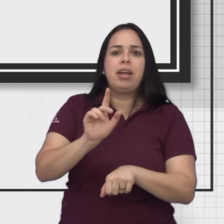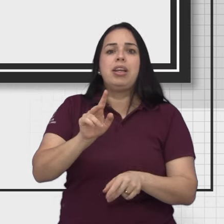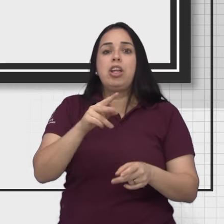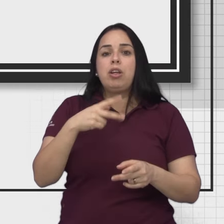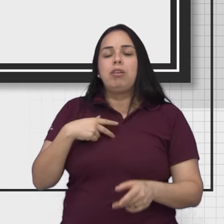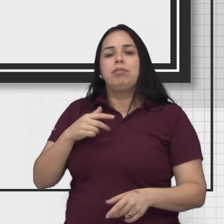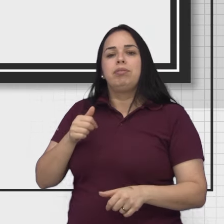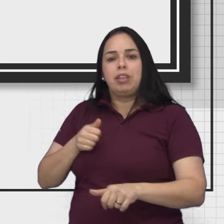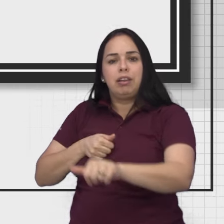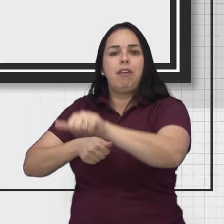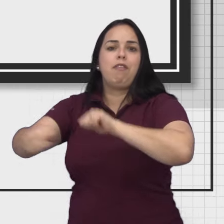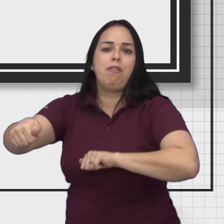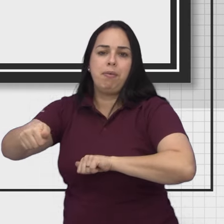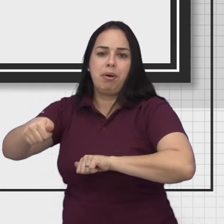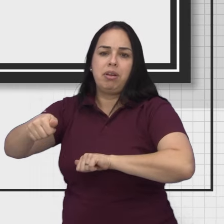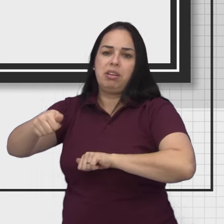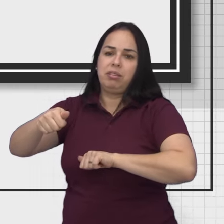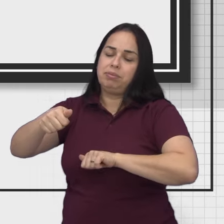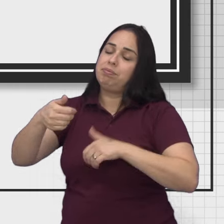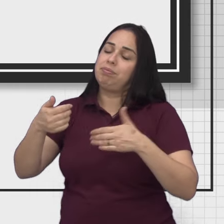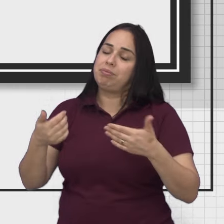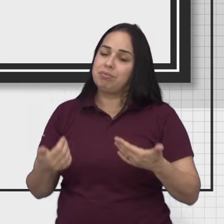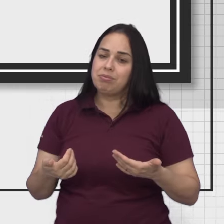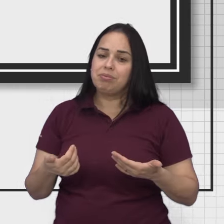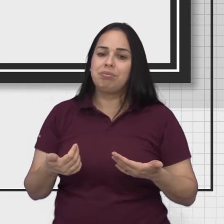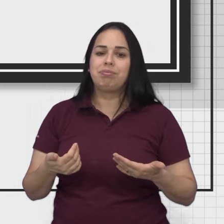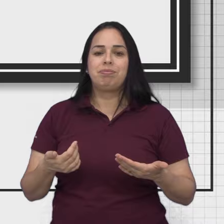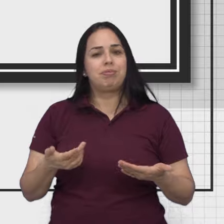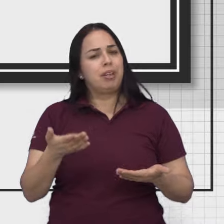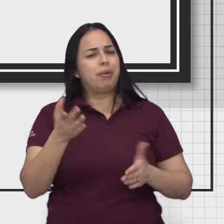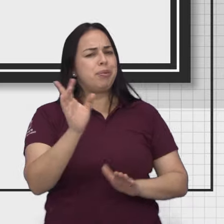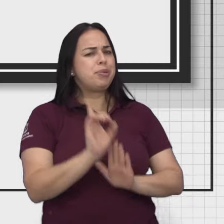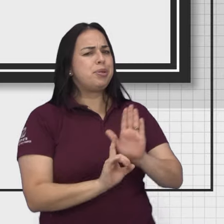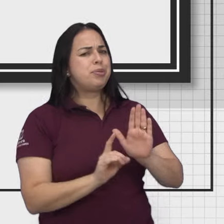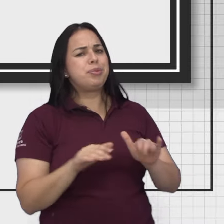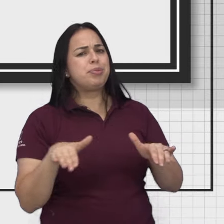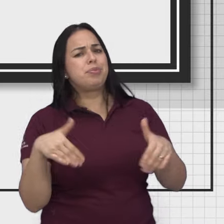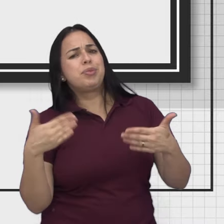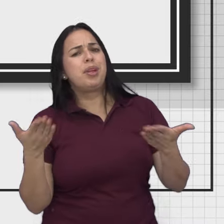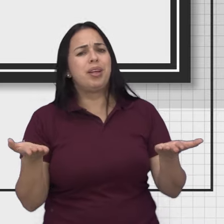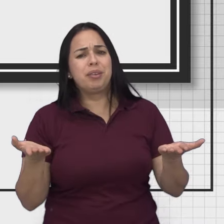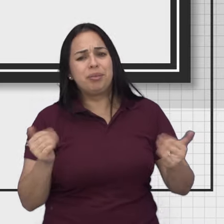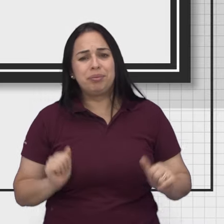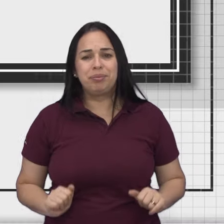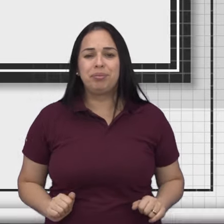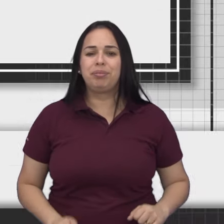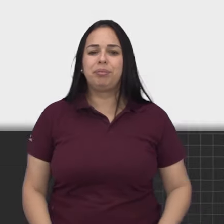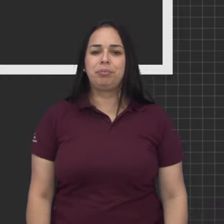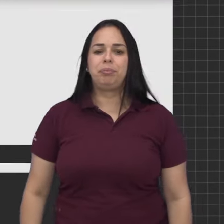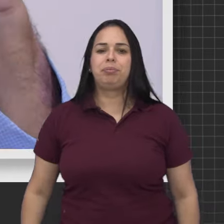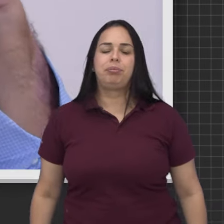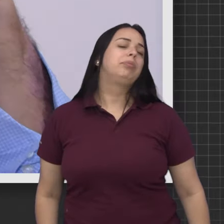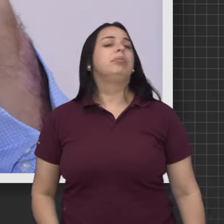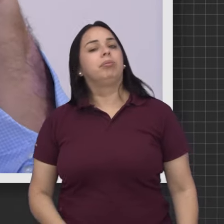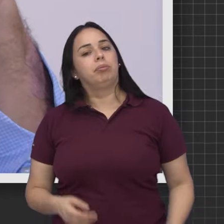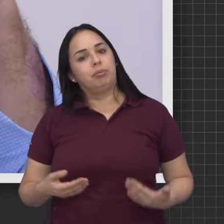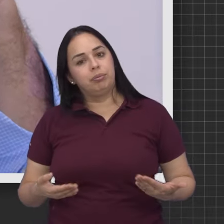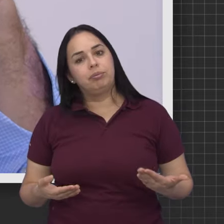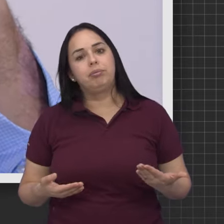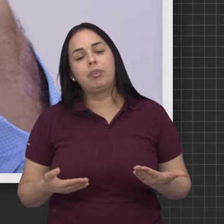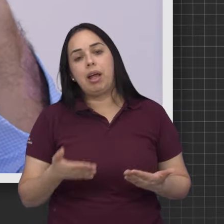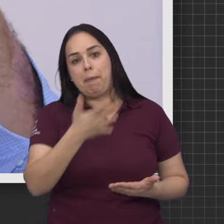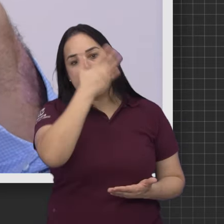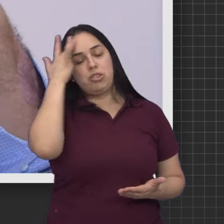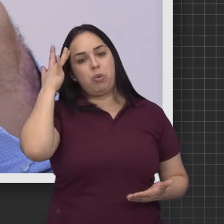devolver um produto sem dor de cabeça. Nesse caso, qual é o seu direito? Quando